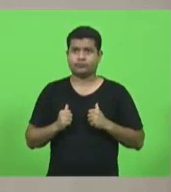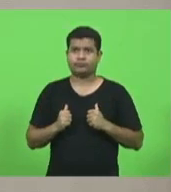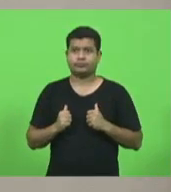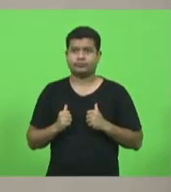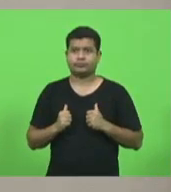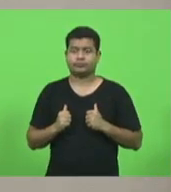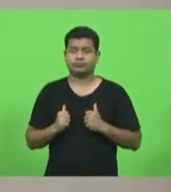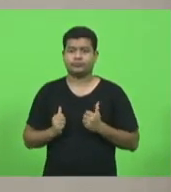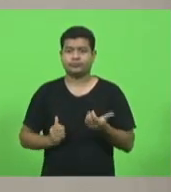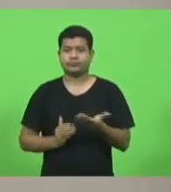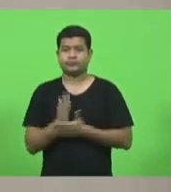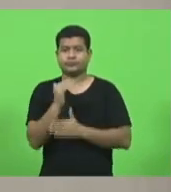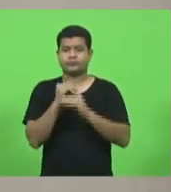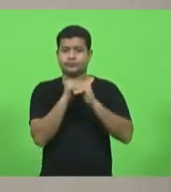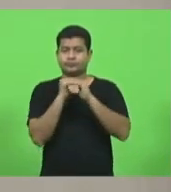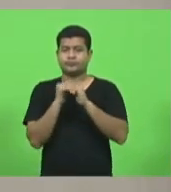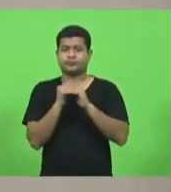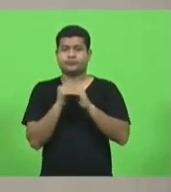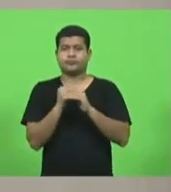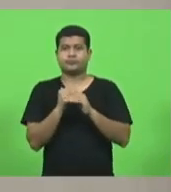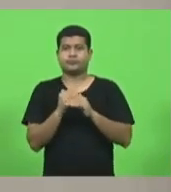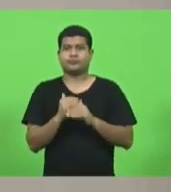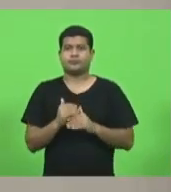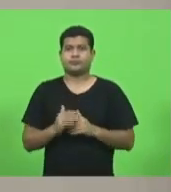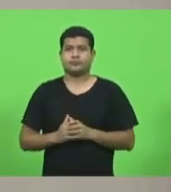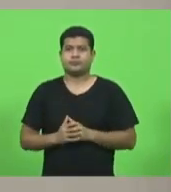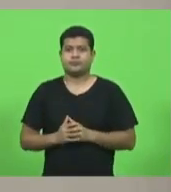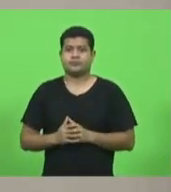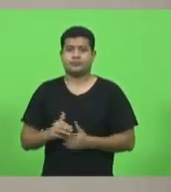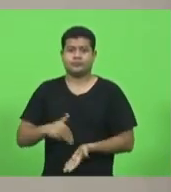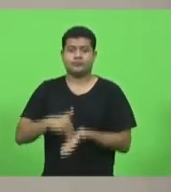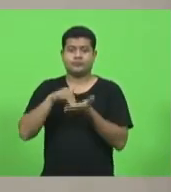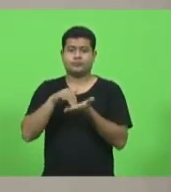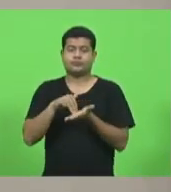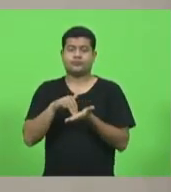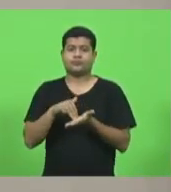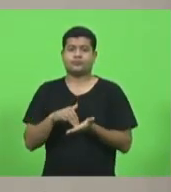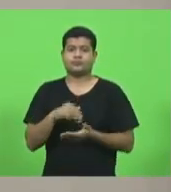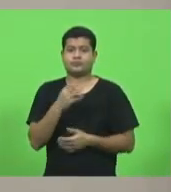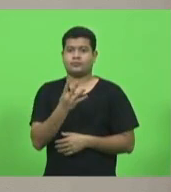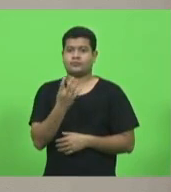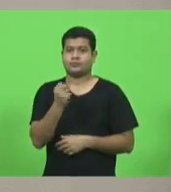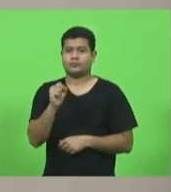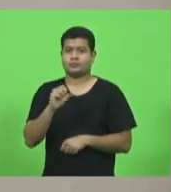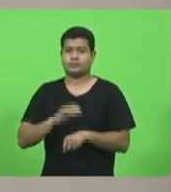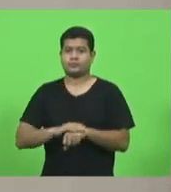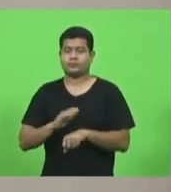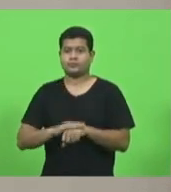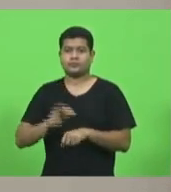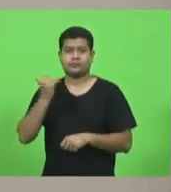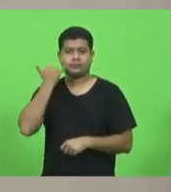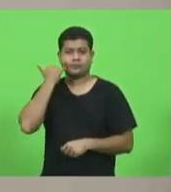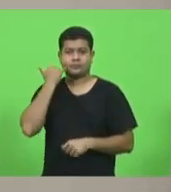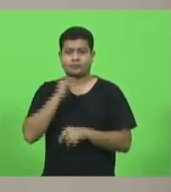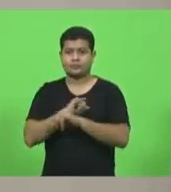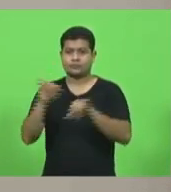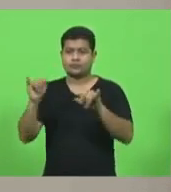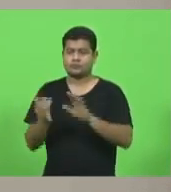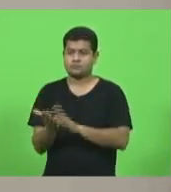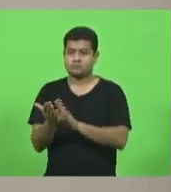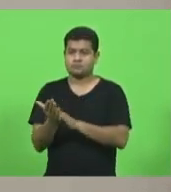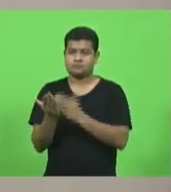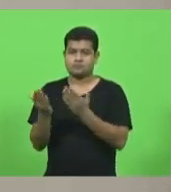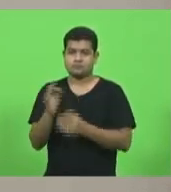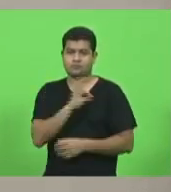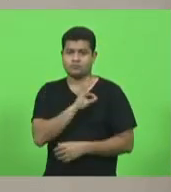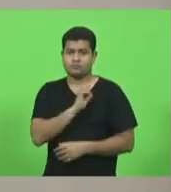encontra. Aprovado por unanimidade. Moções. Moção 48. Autor deputado Jessé Lopes, manifestando aplausos aos policiais